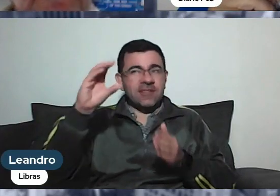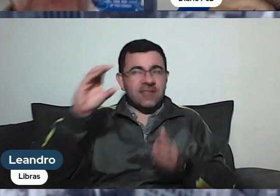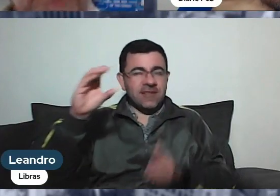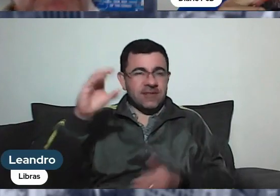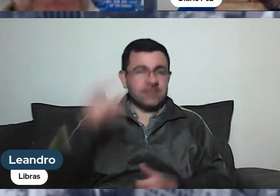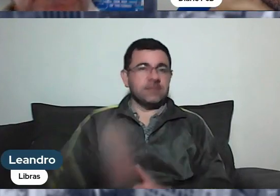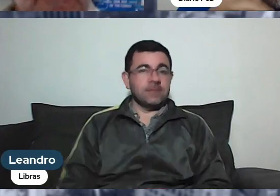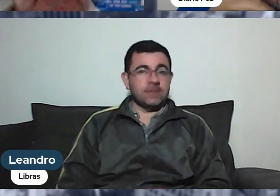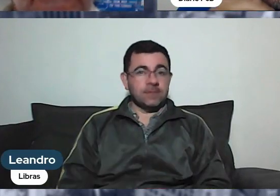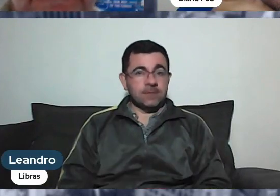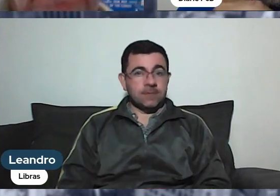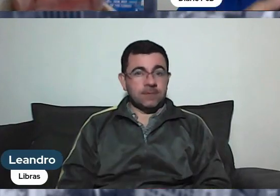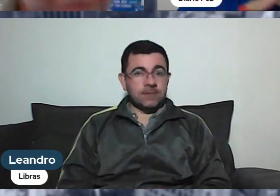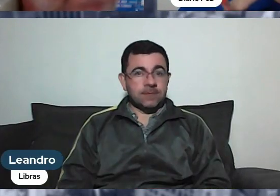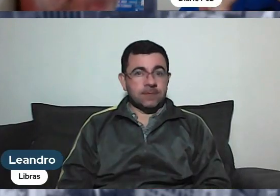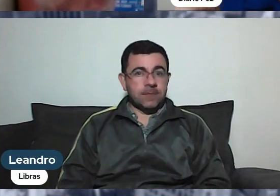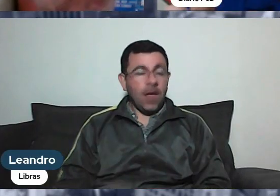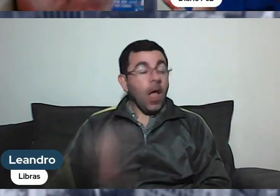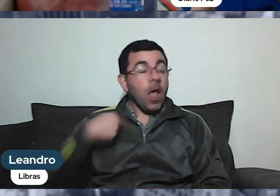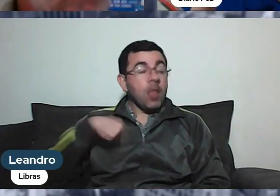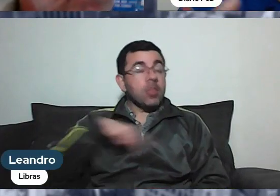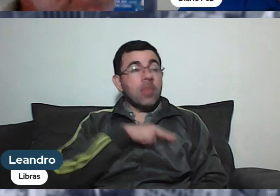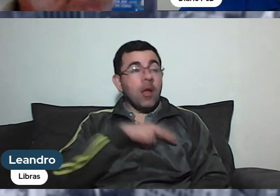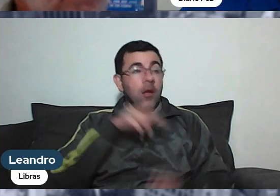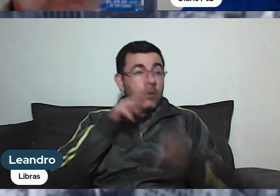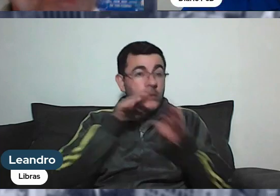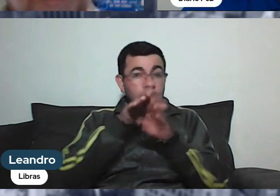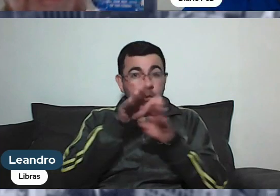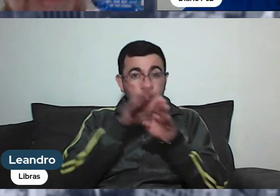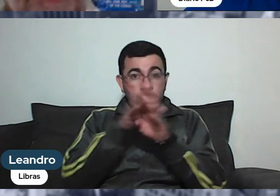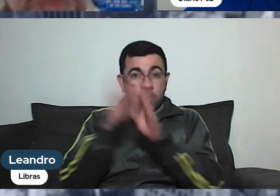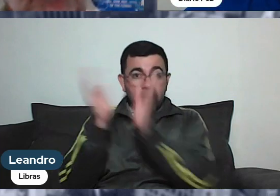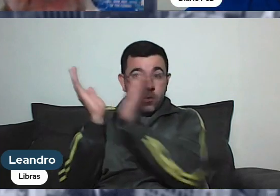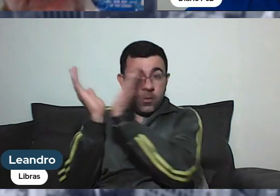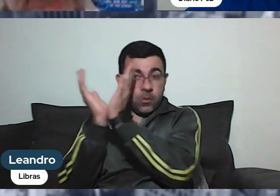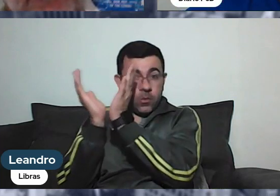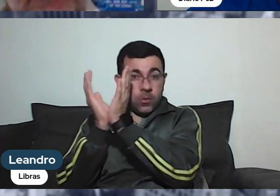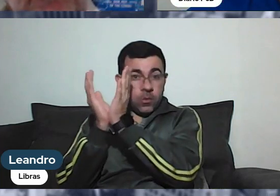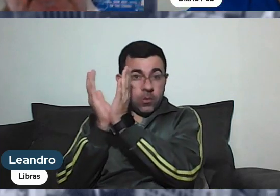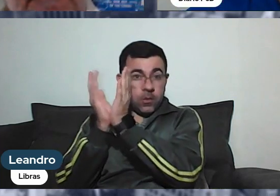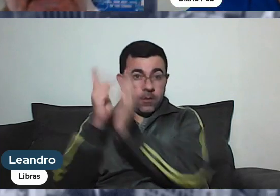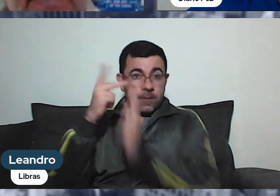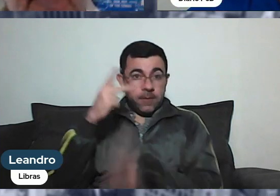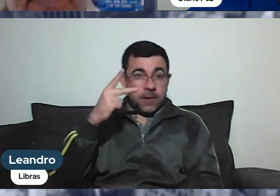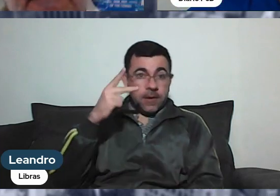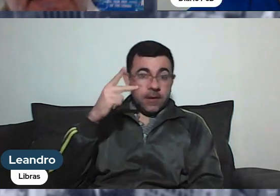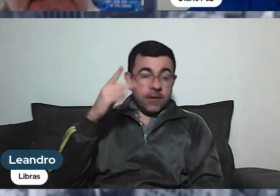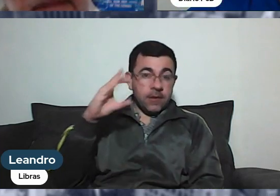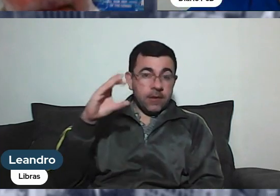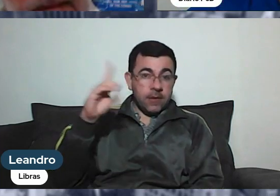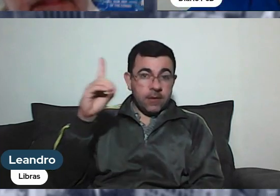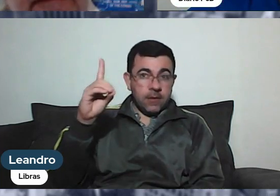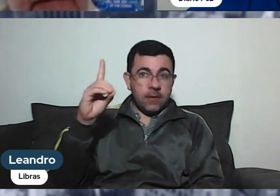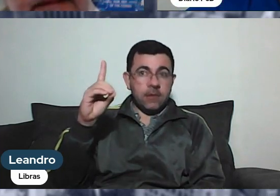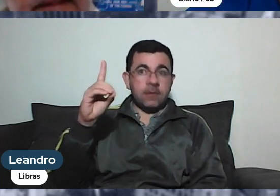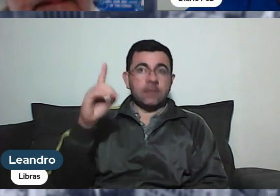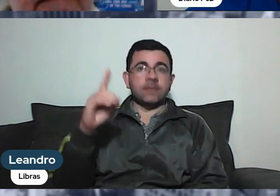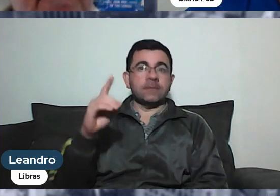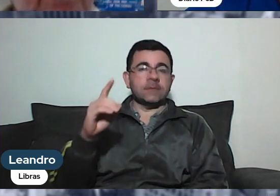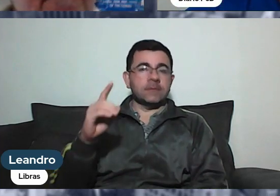nós conversávamos, o Movimento PCD, para quem não conhece, é aquele movimento que veste a camisa da pessoa com deficiência.